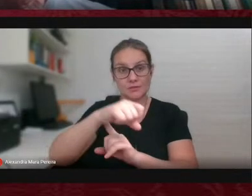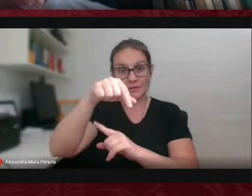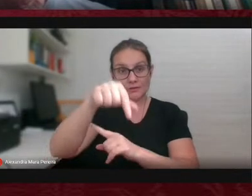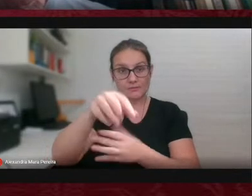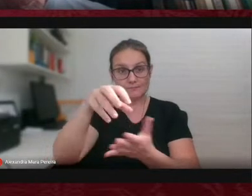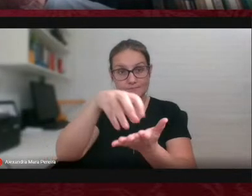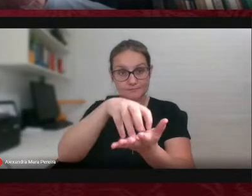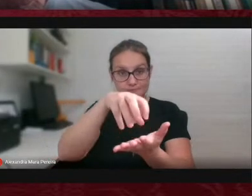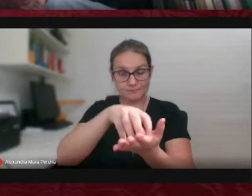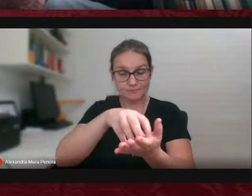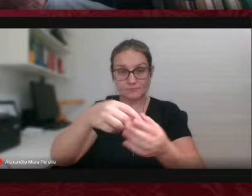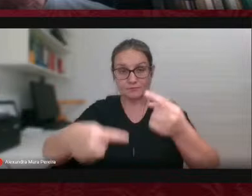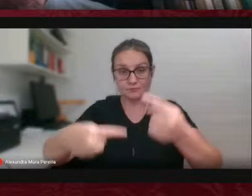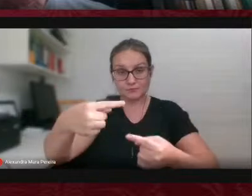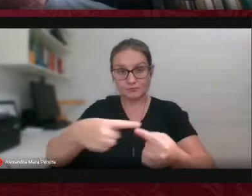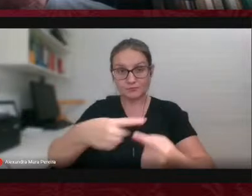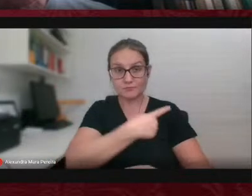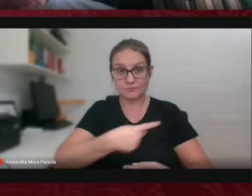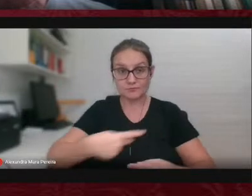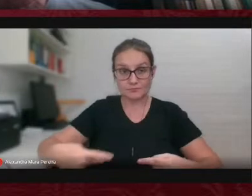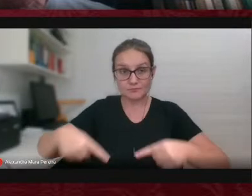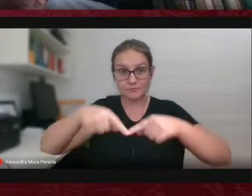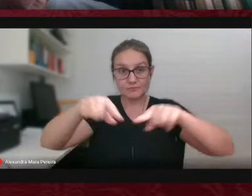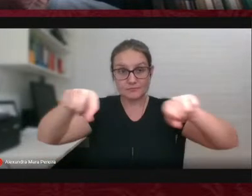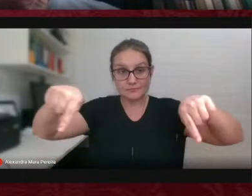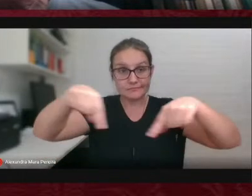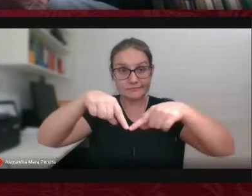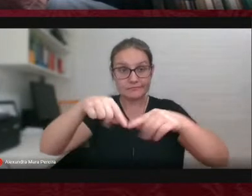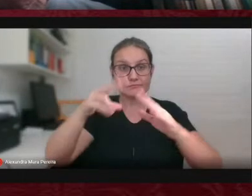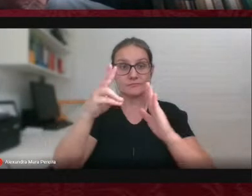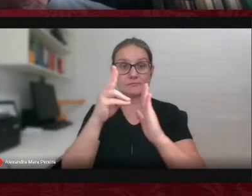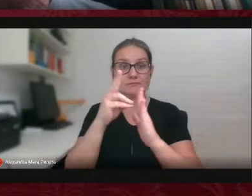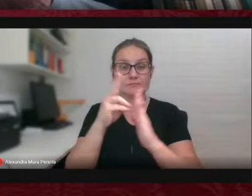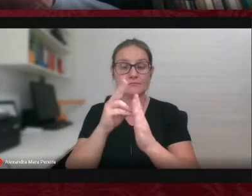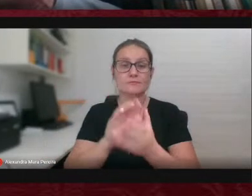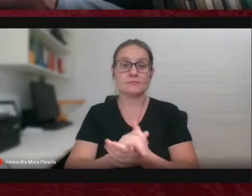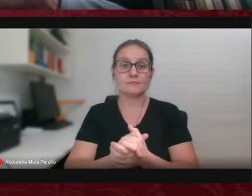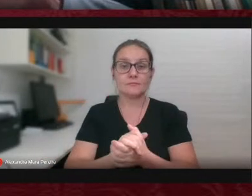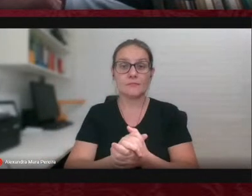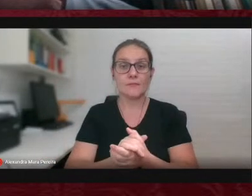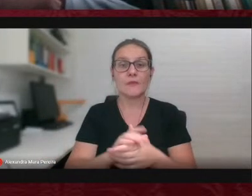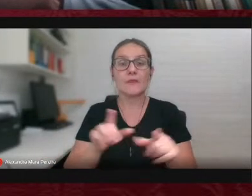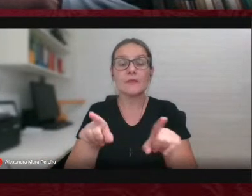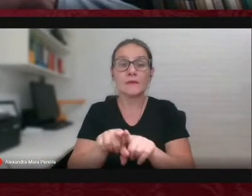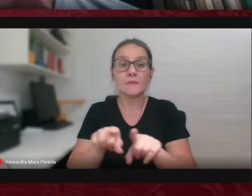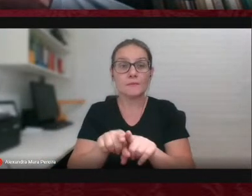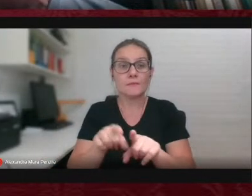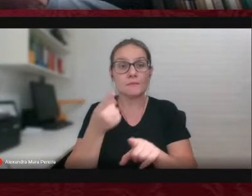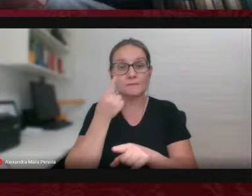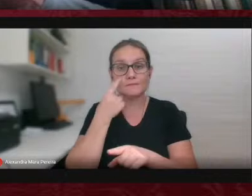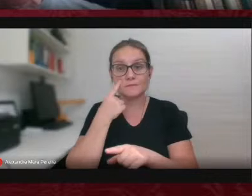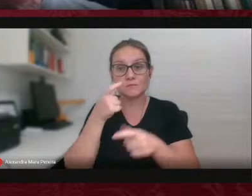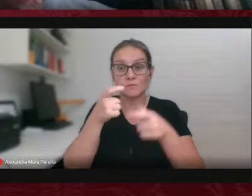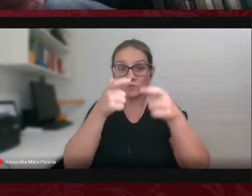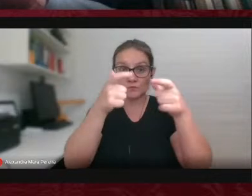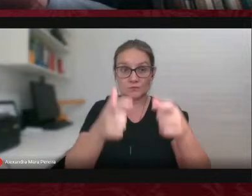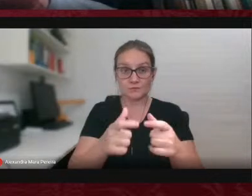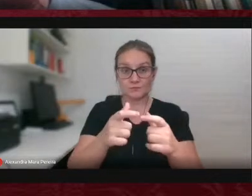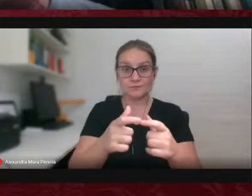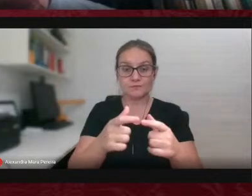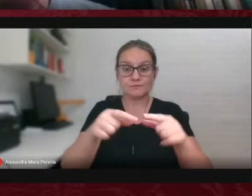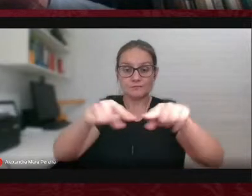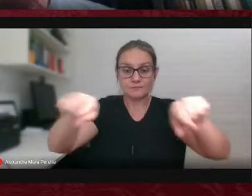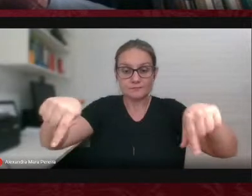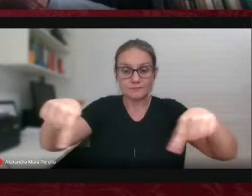Política Nacional de Gestão Ambiental em Terras Indígenas, o PNRGAT, e nas condições ambientais atuais dessas terras indígenas que